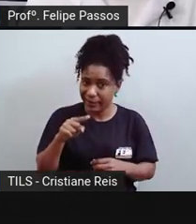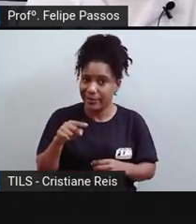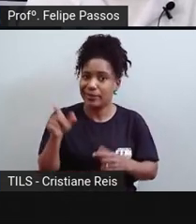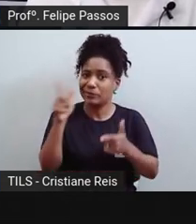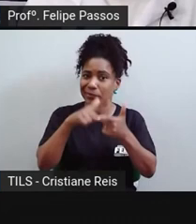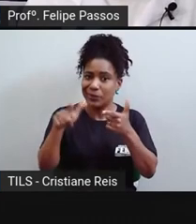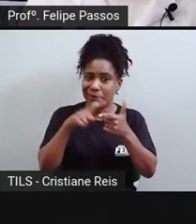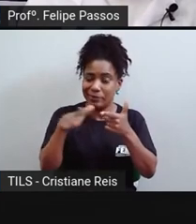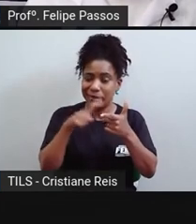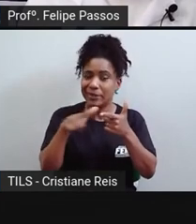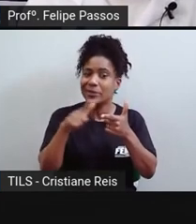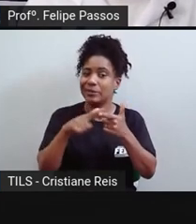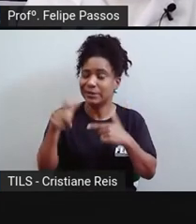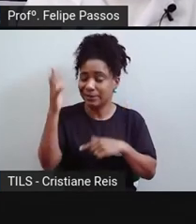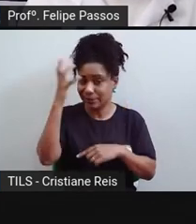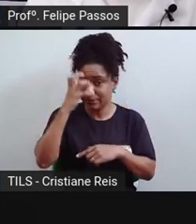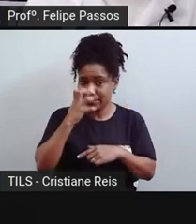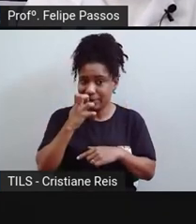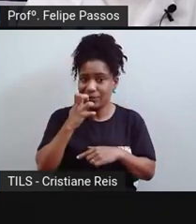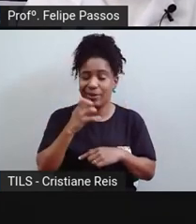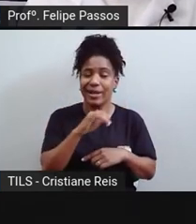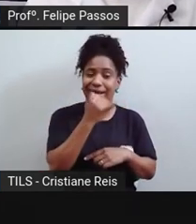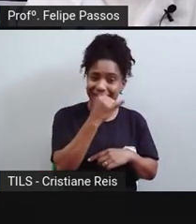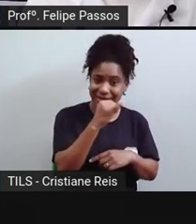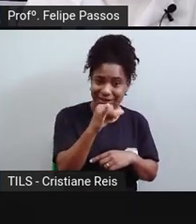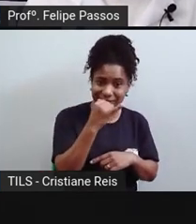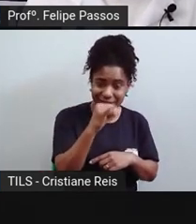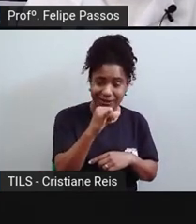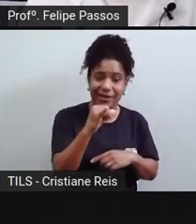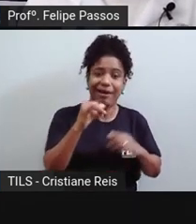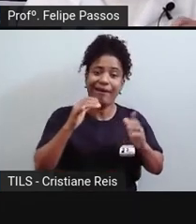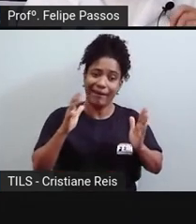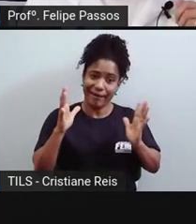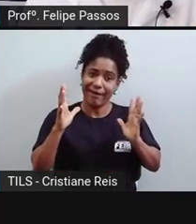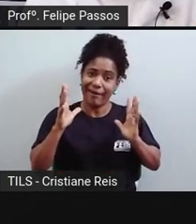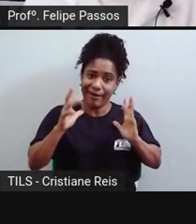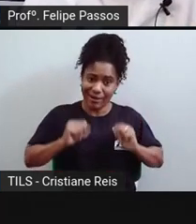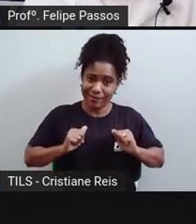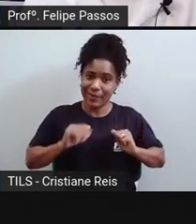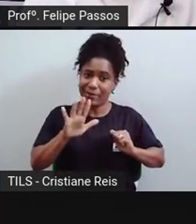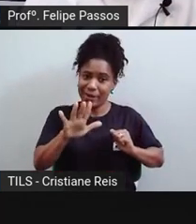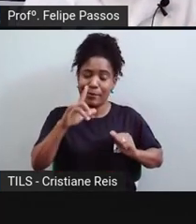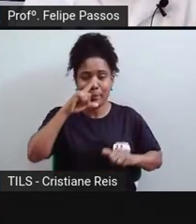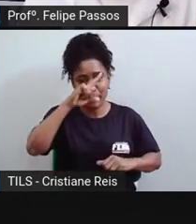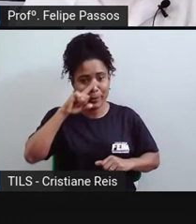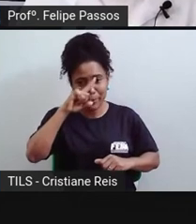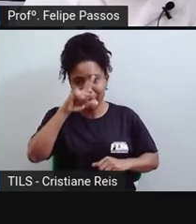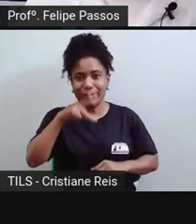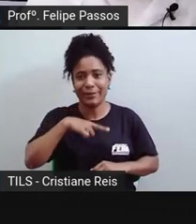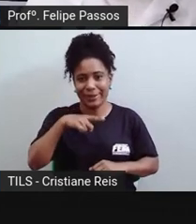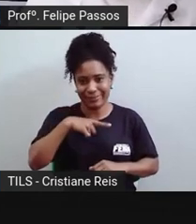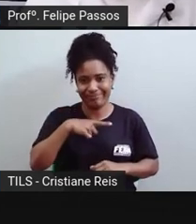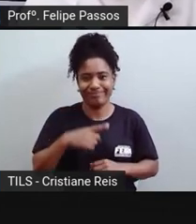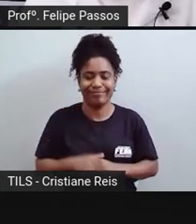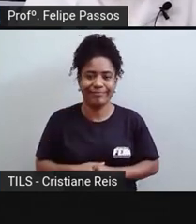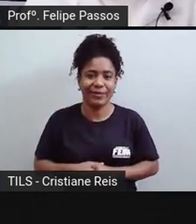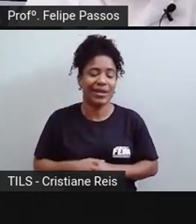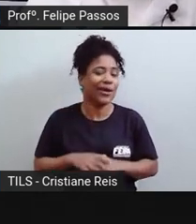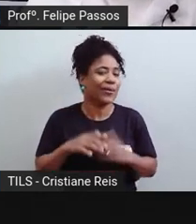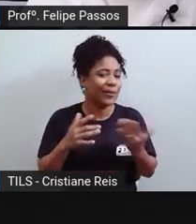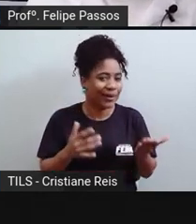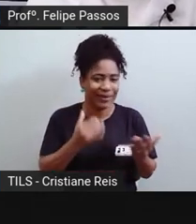limpas, porém existem riscos associados. Uma energia super limpa,